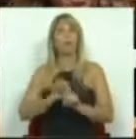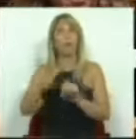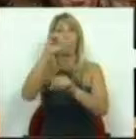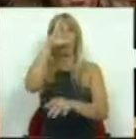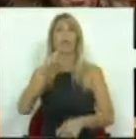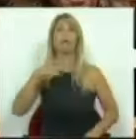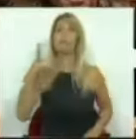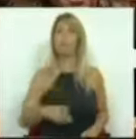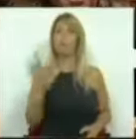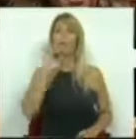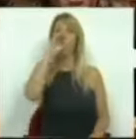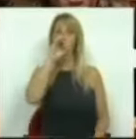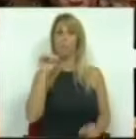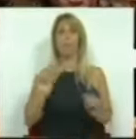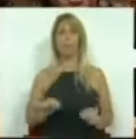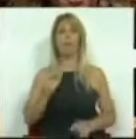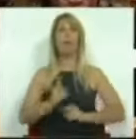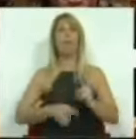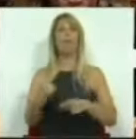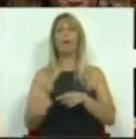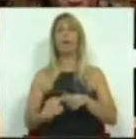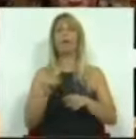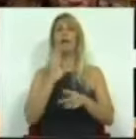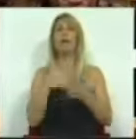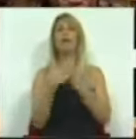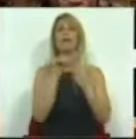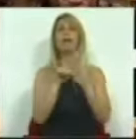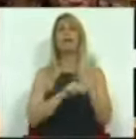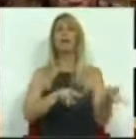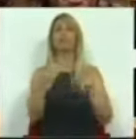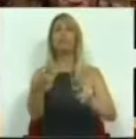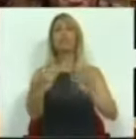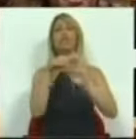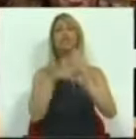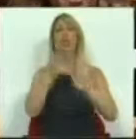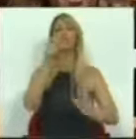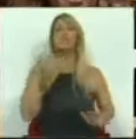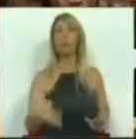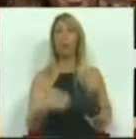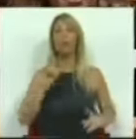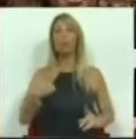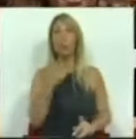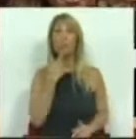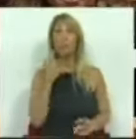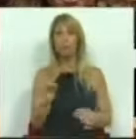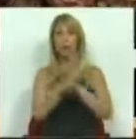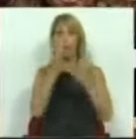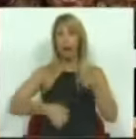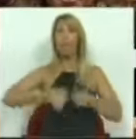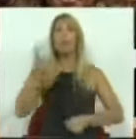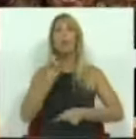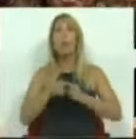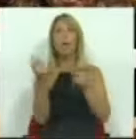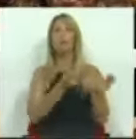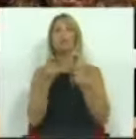importante aqui recordar o que motivou as alterações aos estatutos da CP para entender melhor o que aqui estamos a discutir